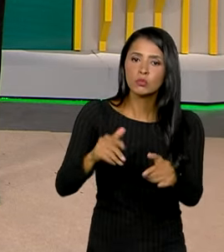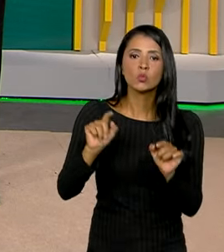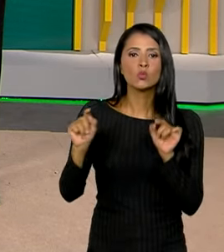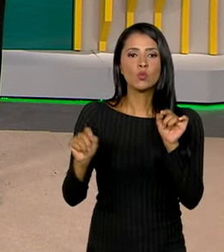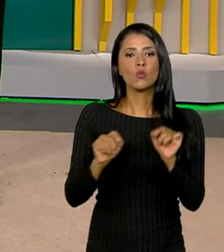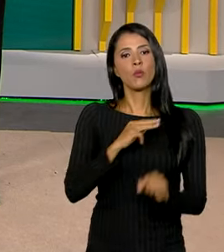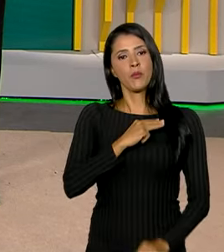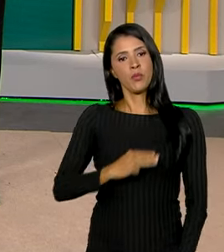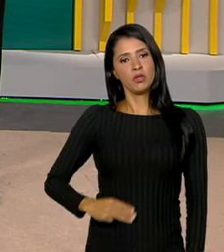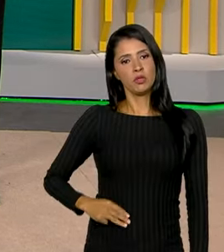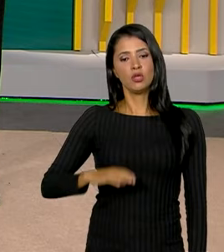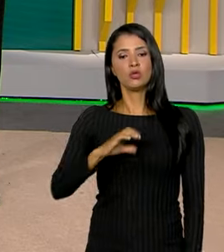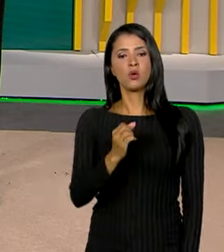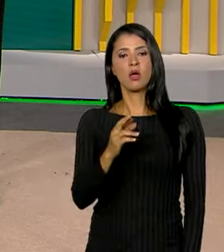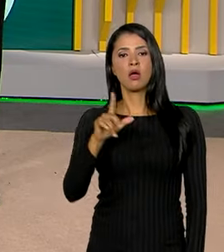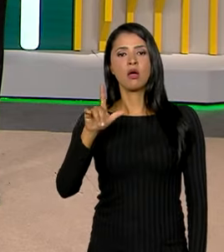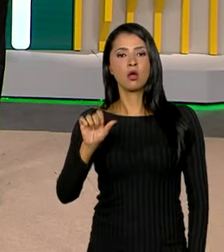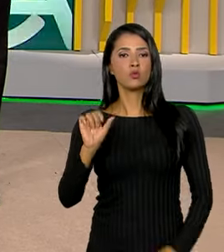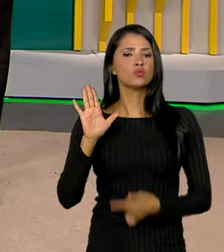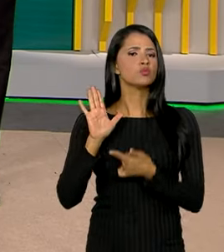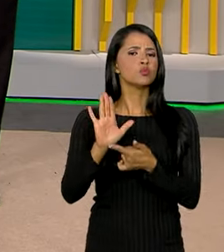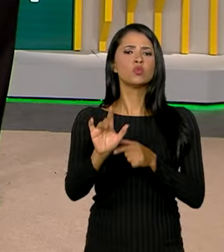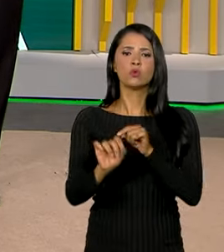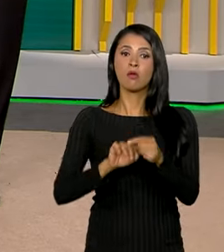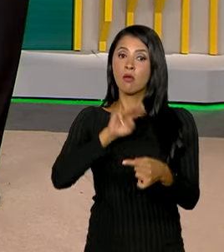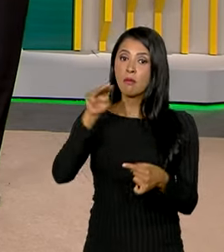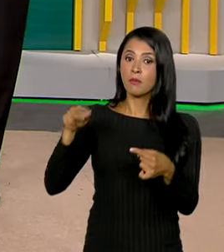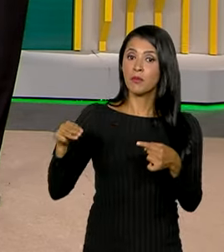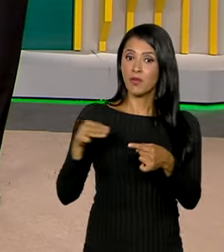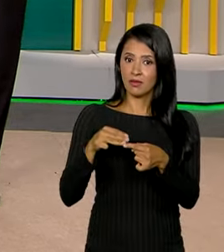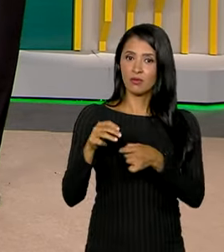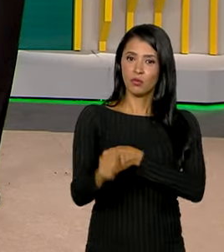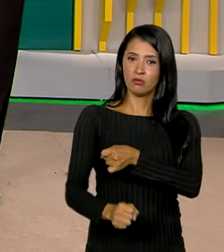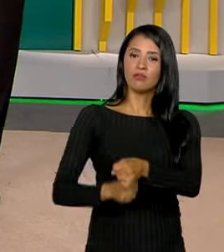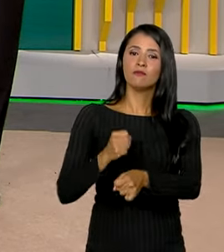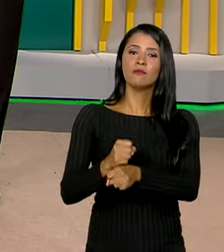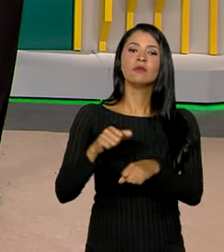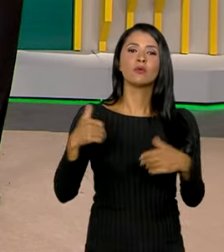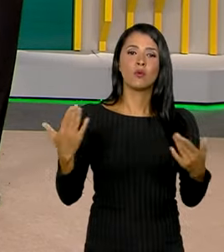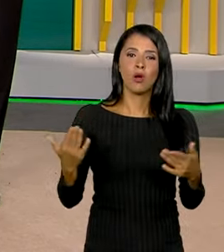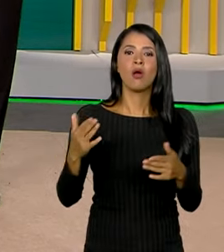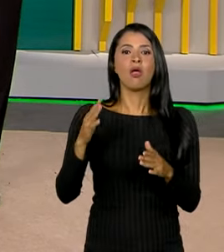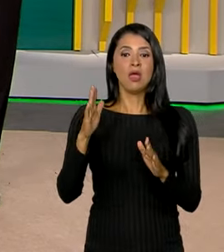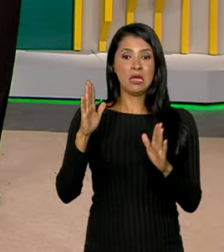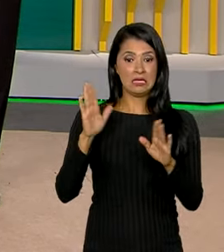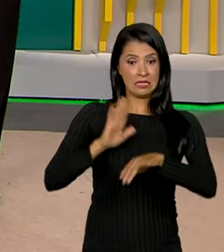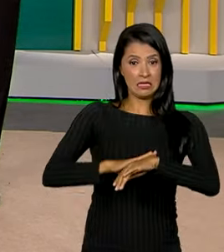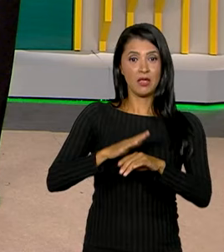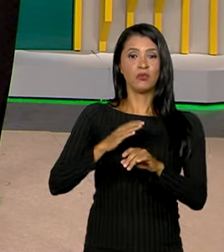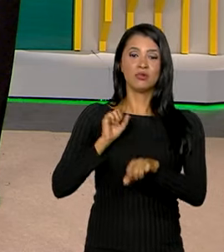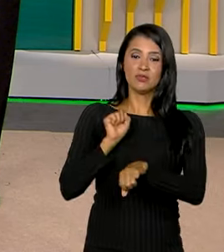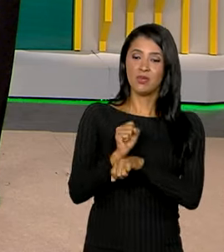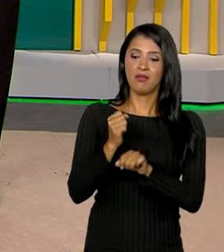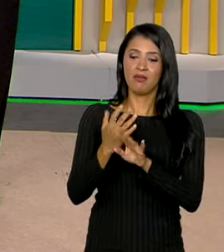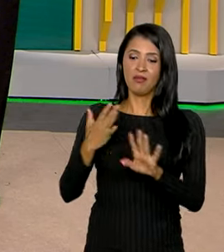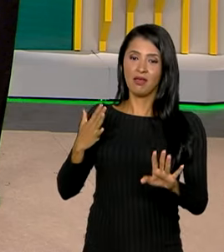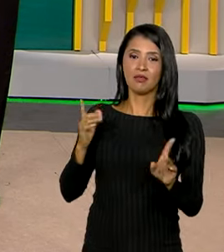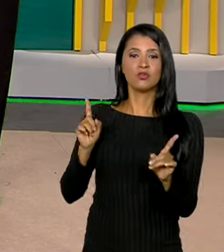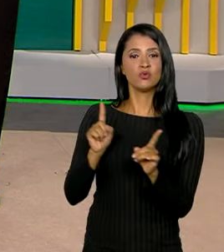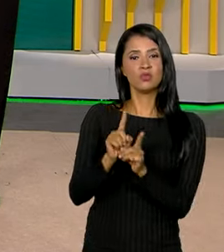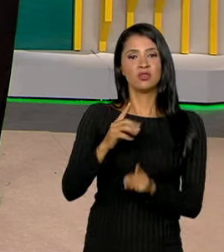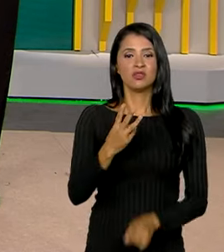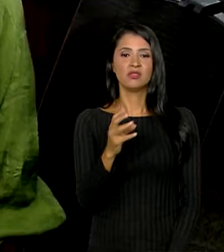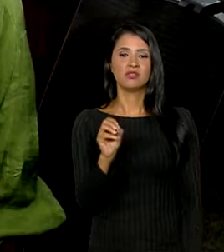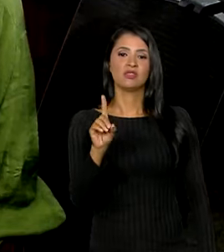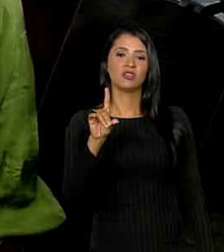o ministro Carlos Lupe antecipou que a meta do governo para o ano que vem é reduzir o tempo de espera na fila para 30 dias.